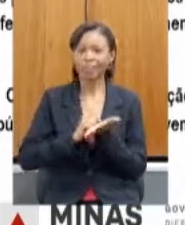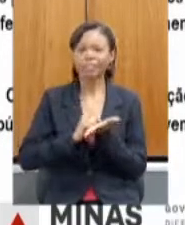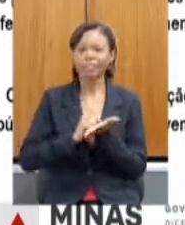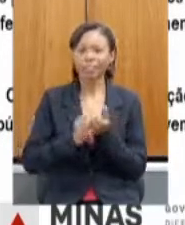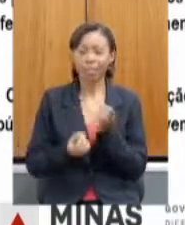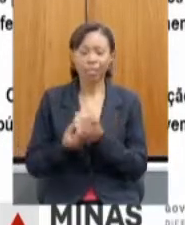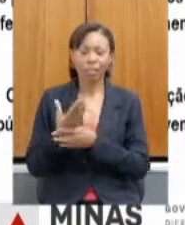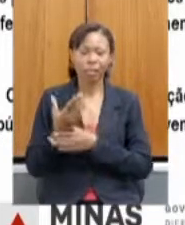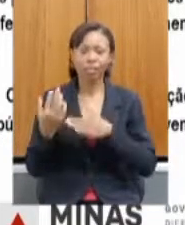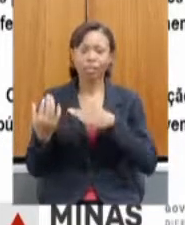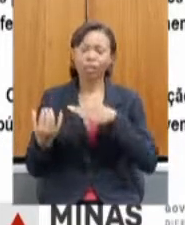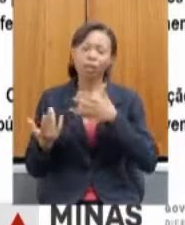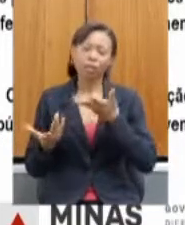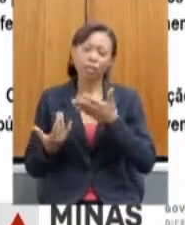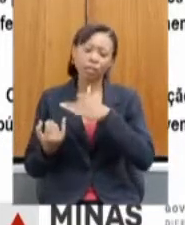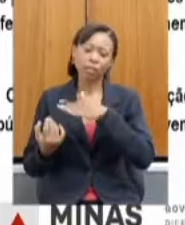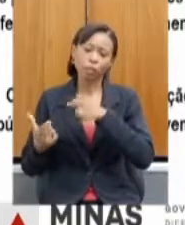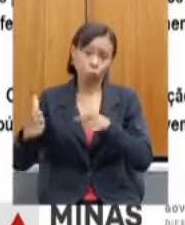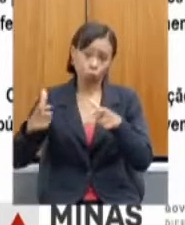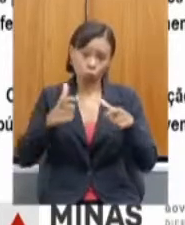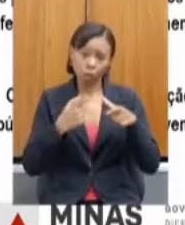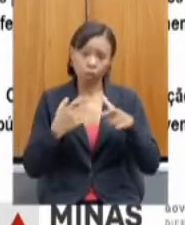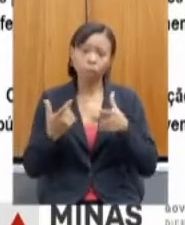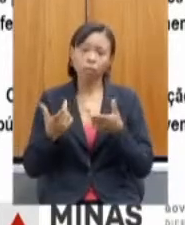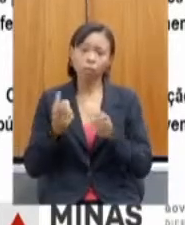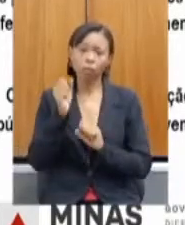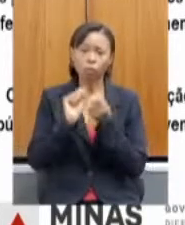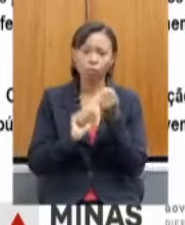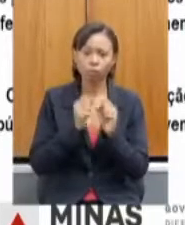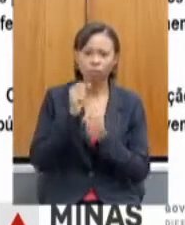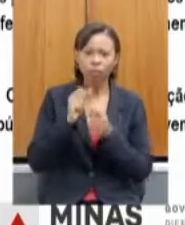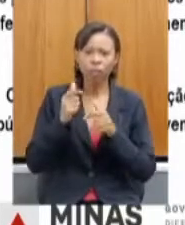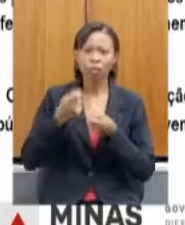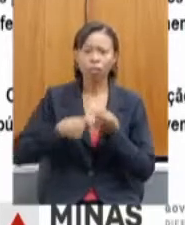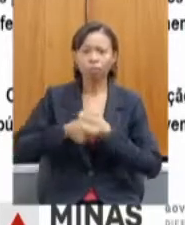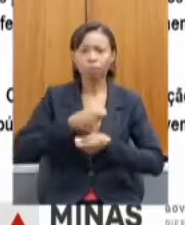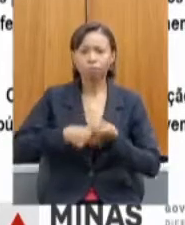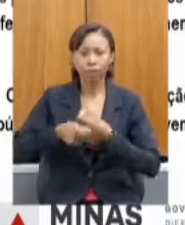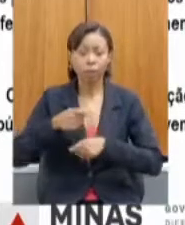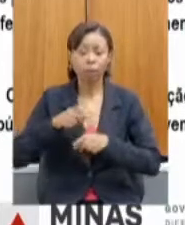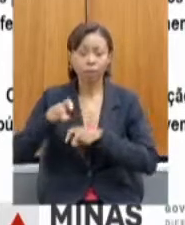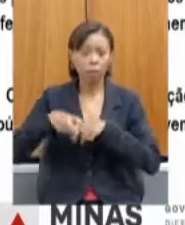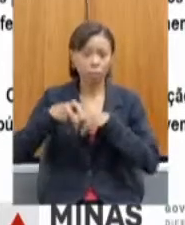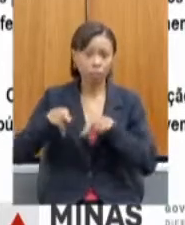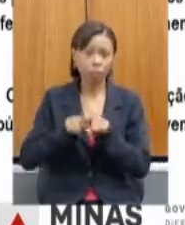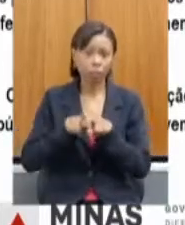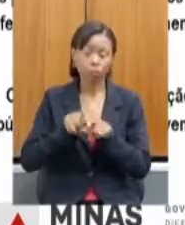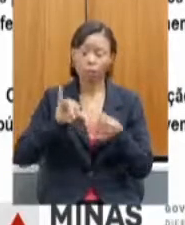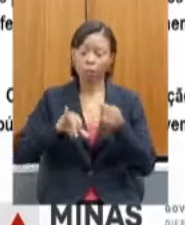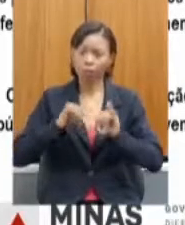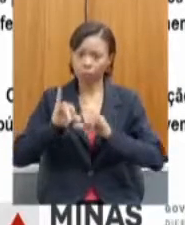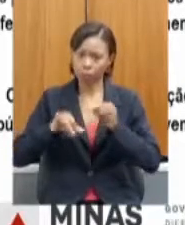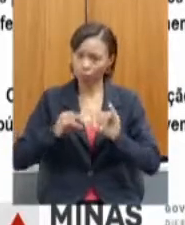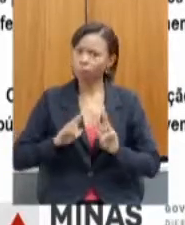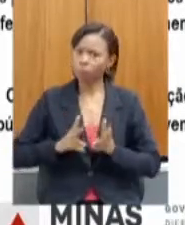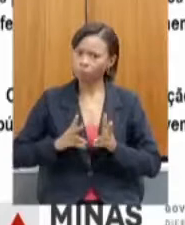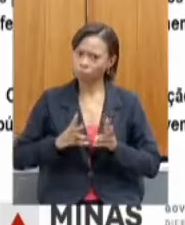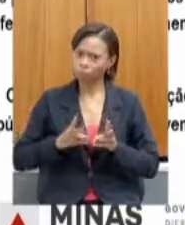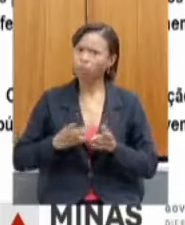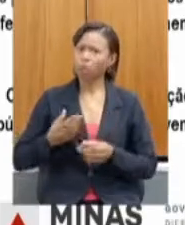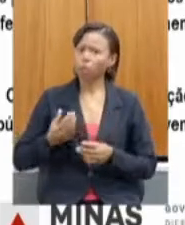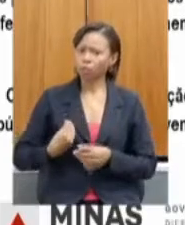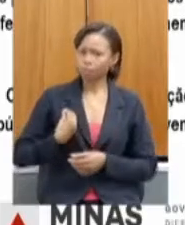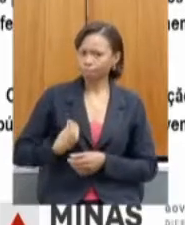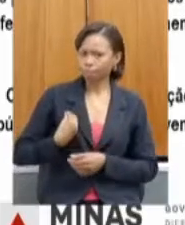comerciais de insumos agrícolas e habilitação de profissionais e também os laboratórios continuarão trabalhando com todos